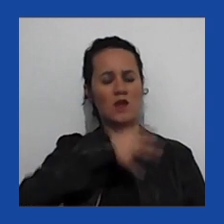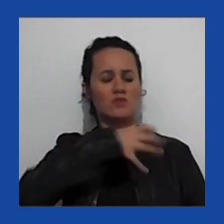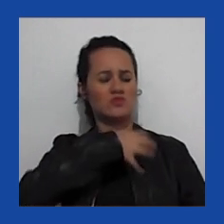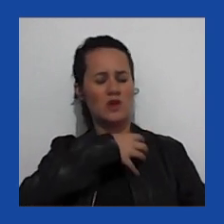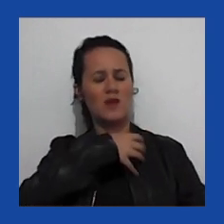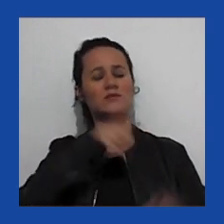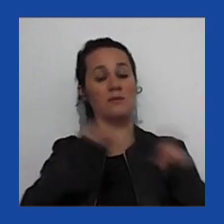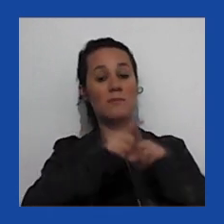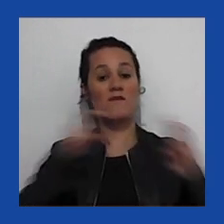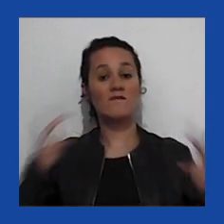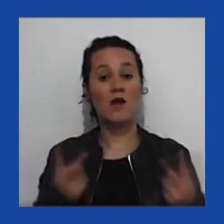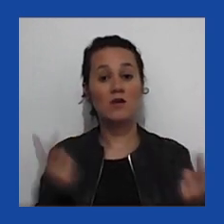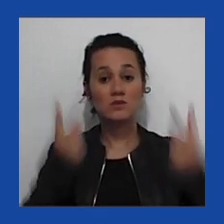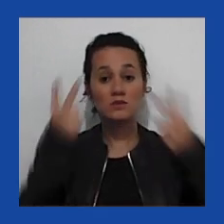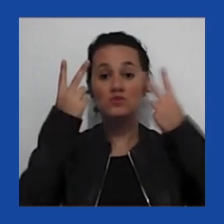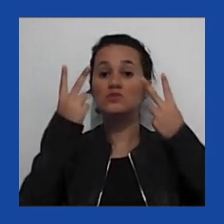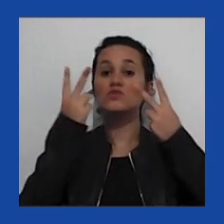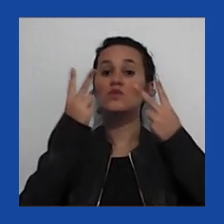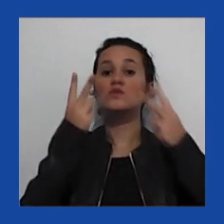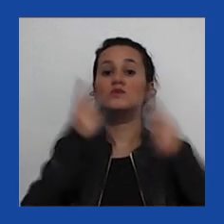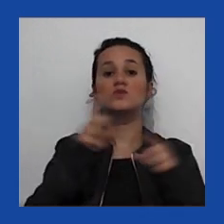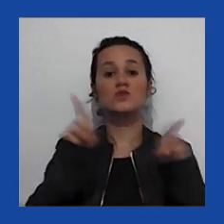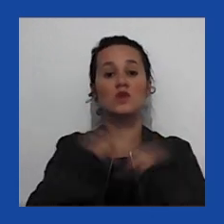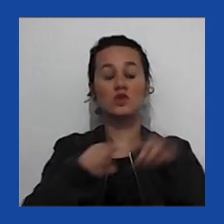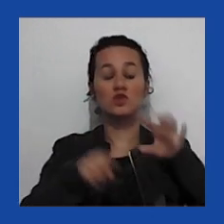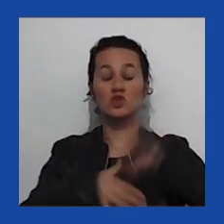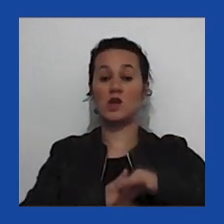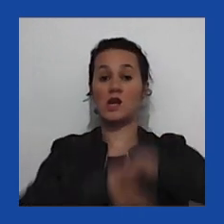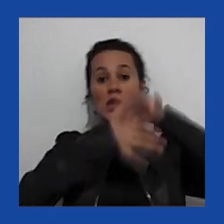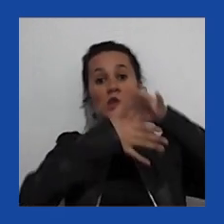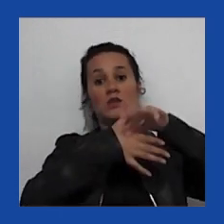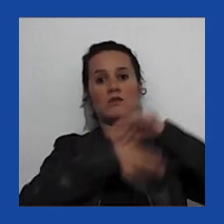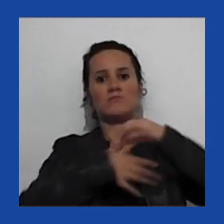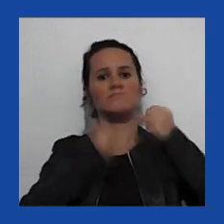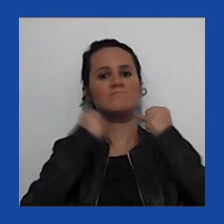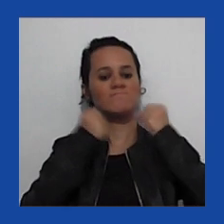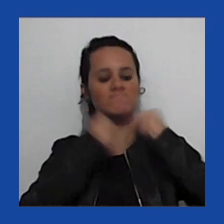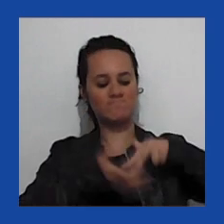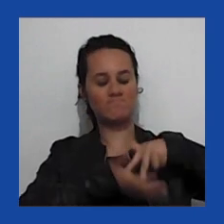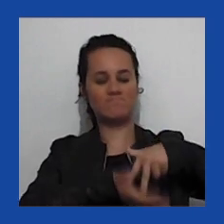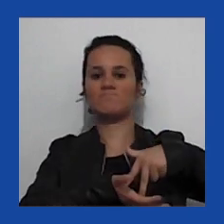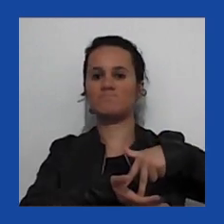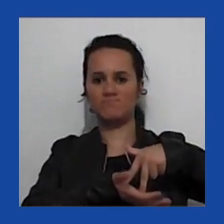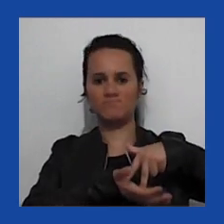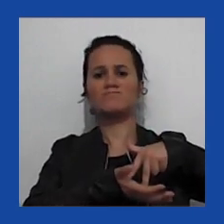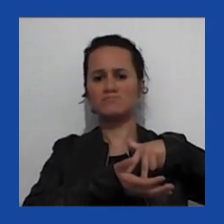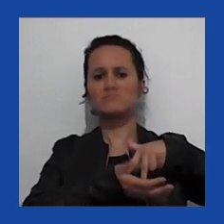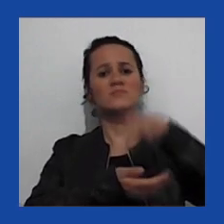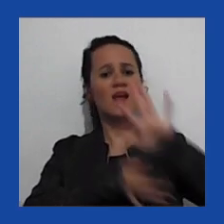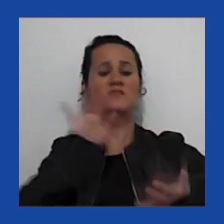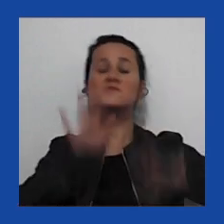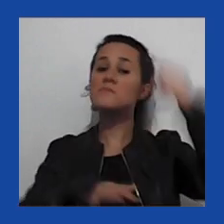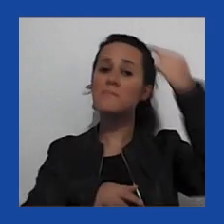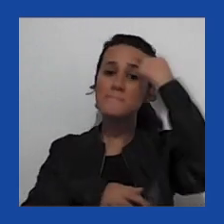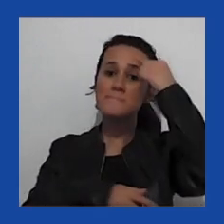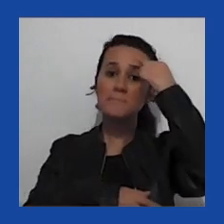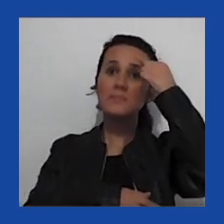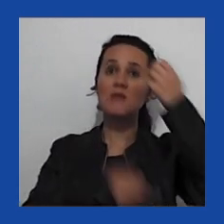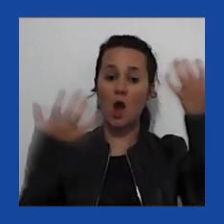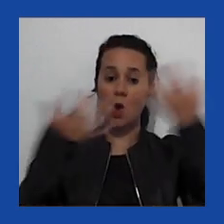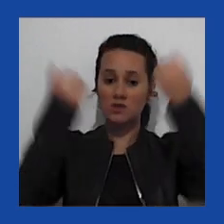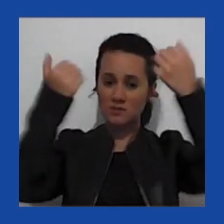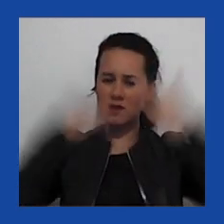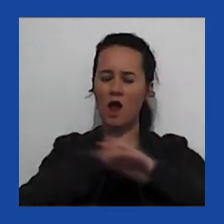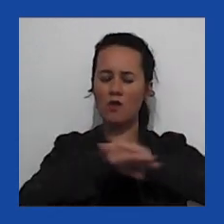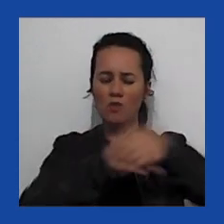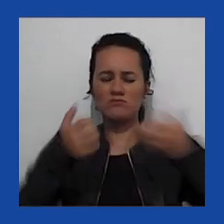e valoriza obediência aos líderes fortes. E talvez isso é a coisa mais importante que vou dizer hoje à